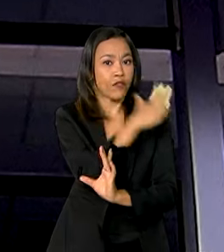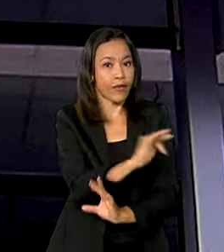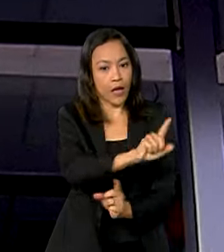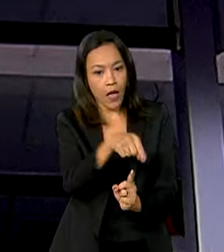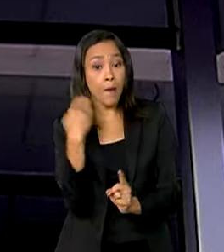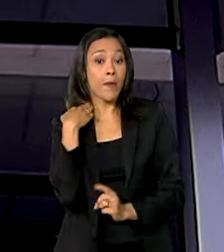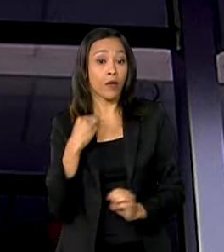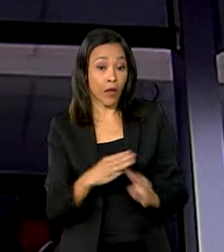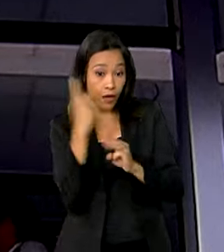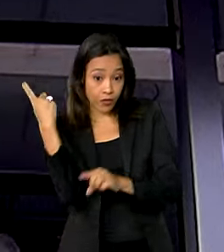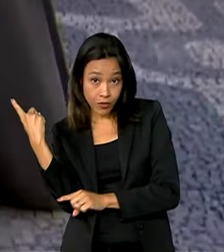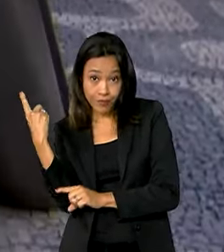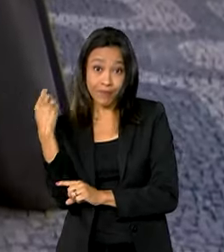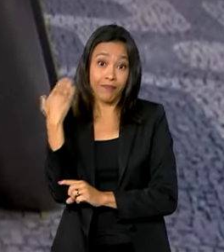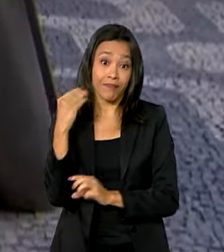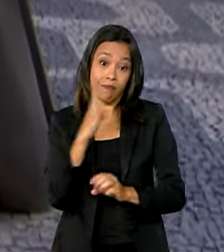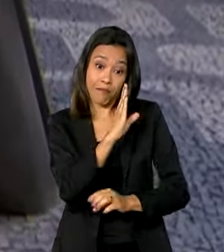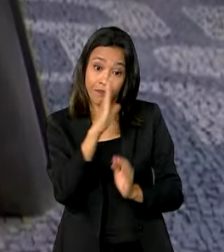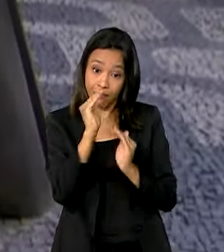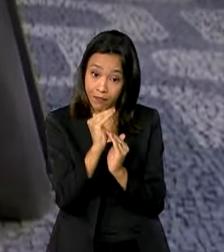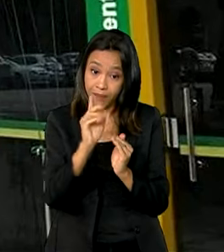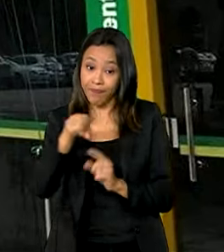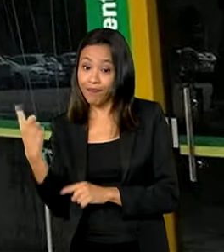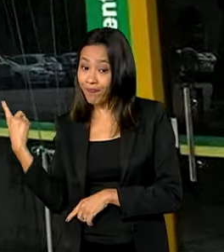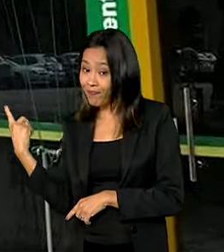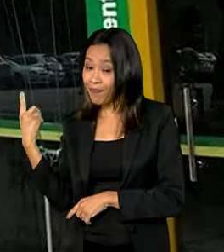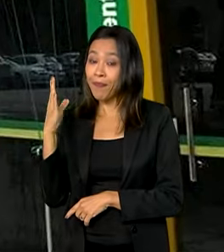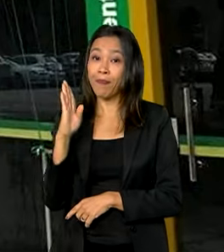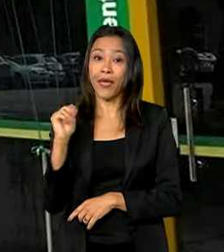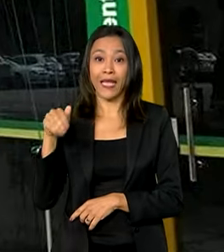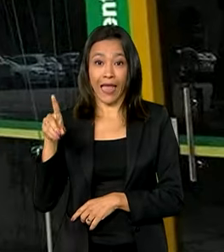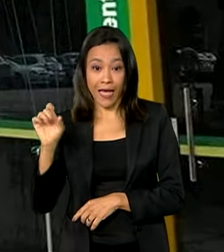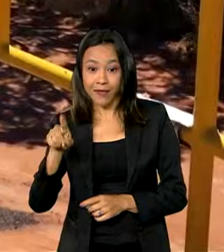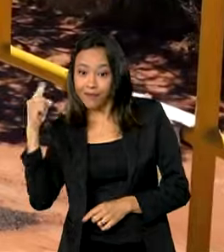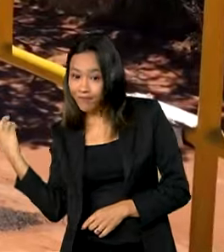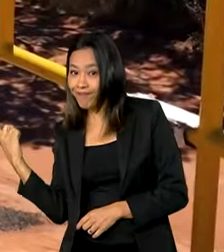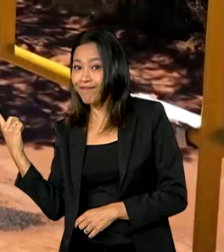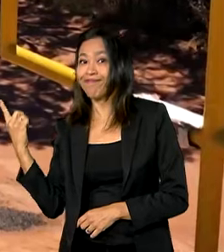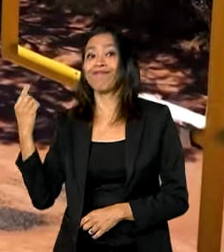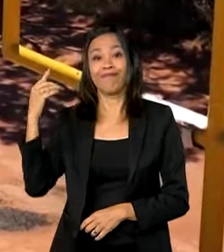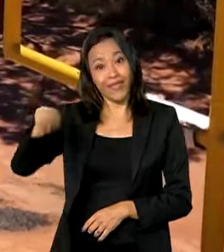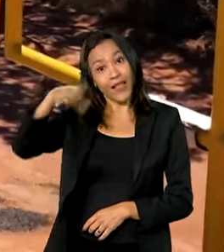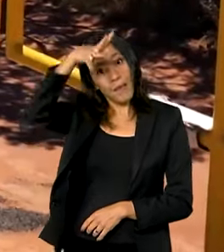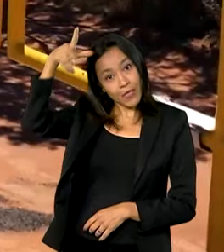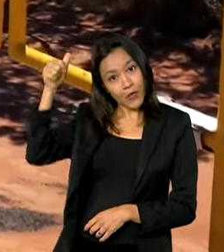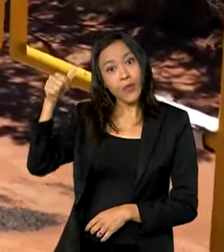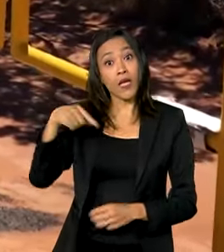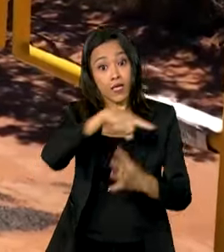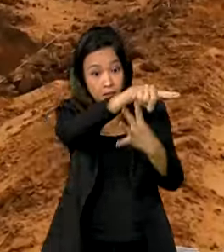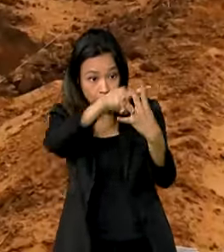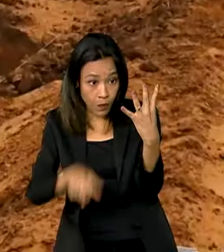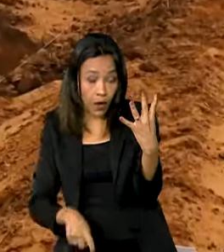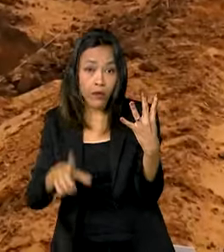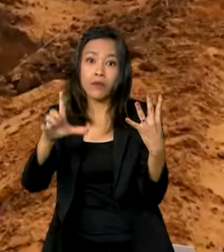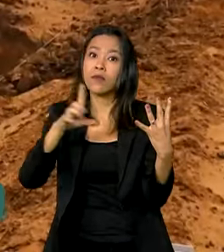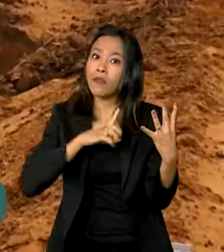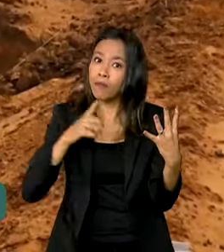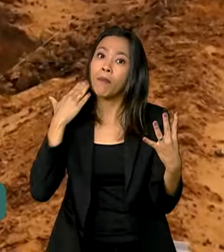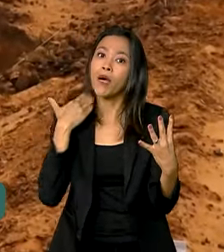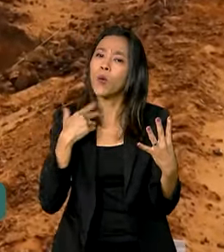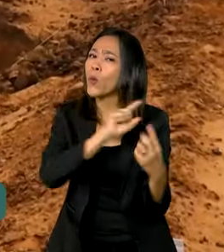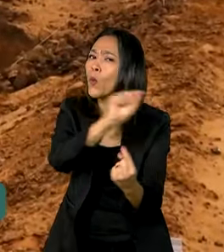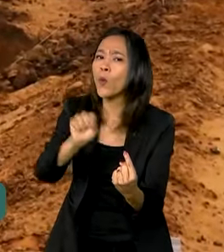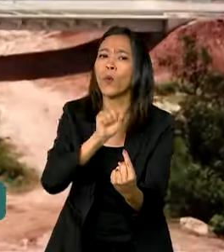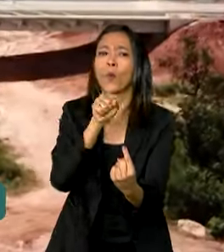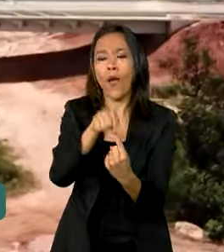Caixa, Banco do Brasil, BNDES e Banco da Amazônia. Eles existem principalmente para